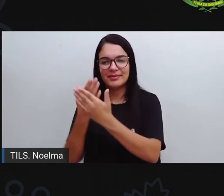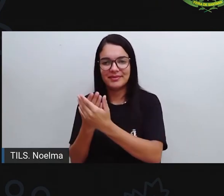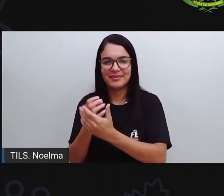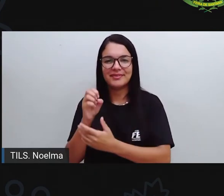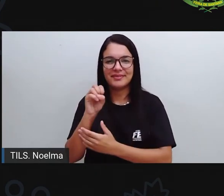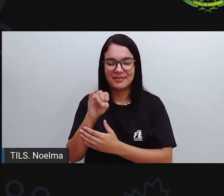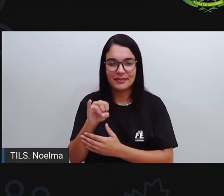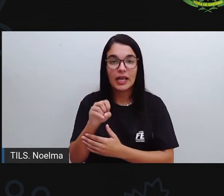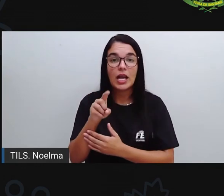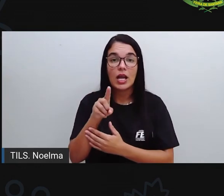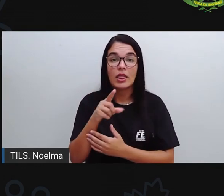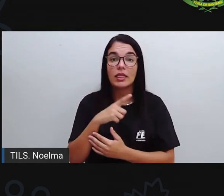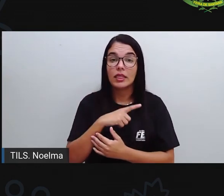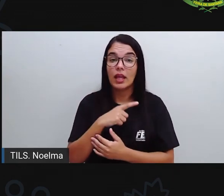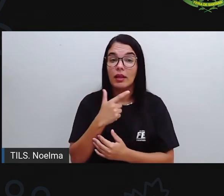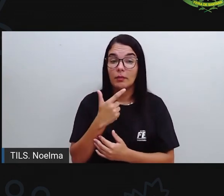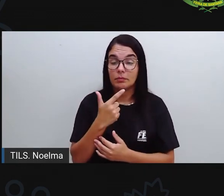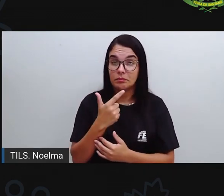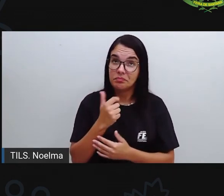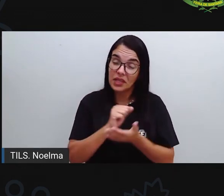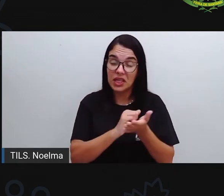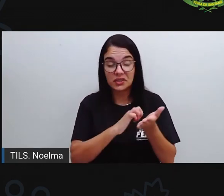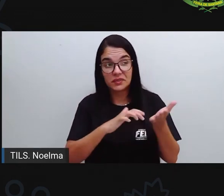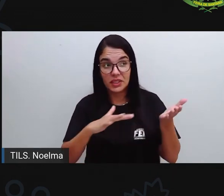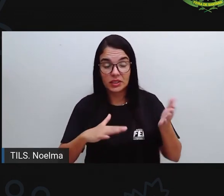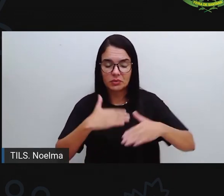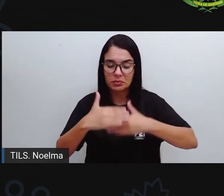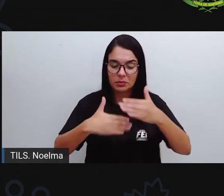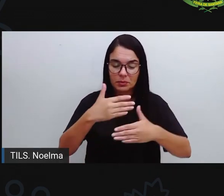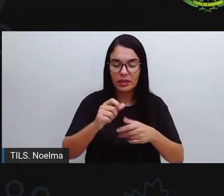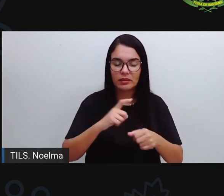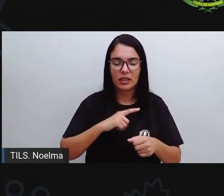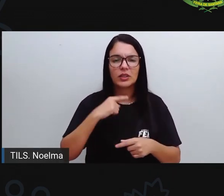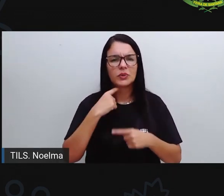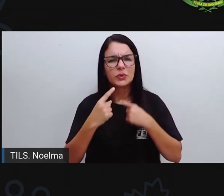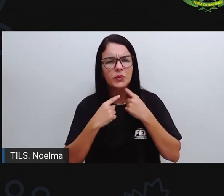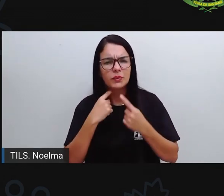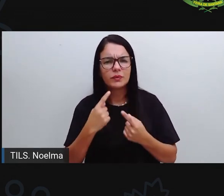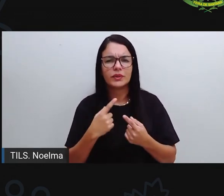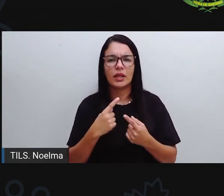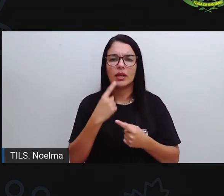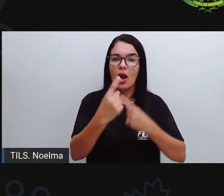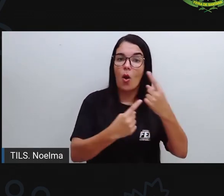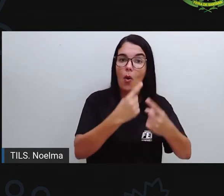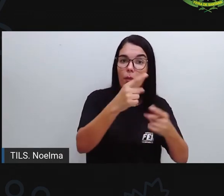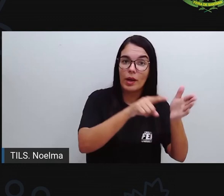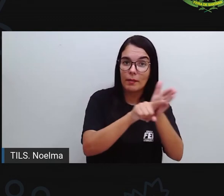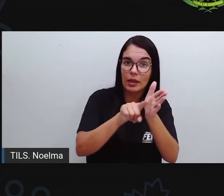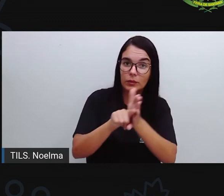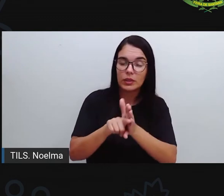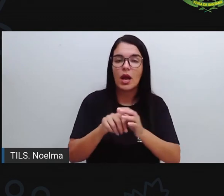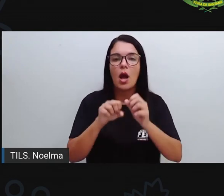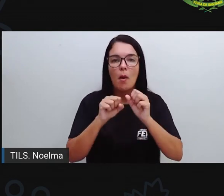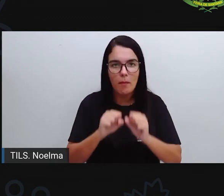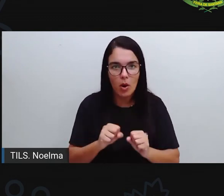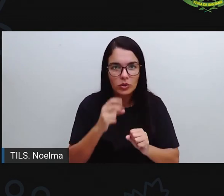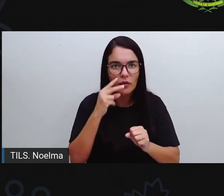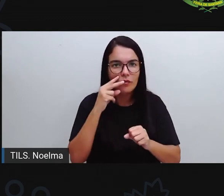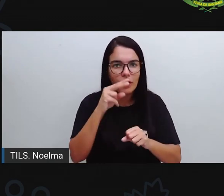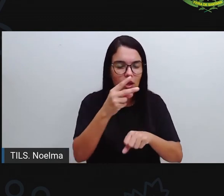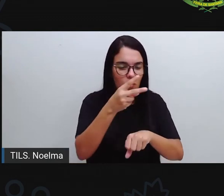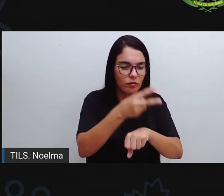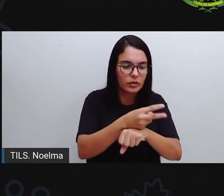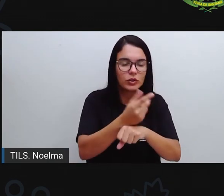vocês. Se não desenvolver da atividade, vocês sentirem qualquer dúvida em relação a alguma questão, vocês podem estar assistindo a esse vídeo